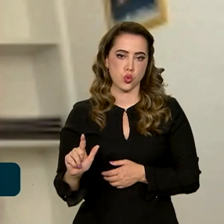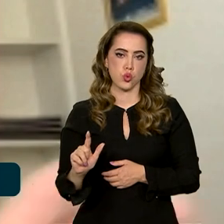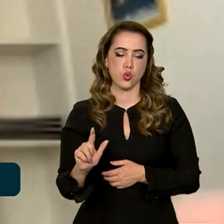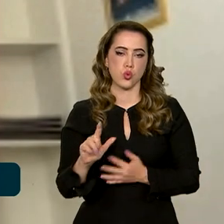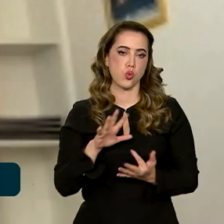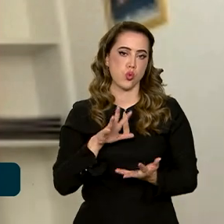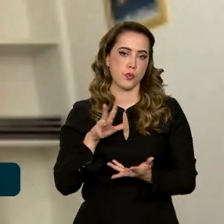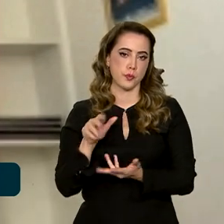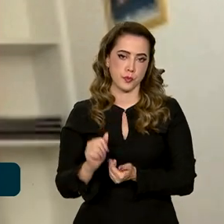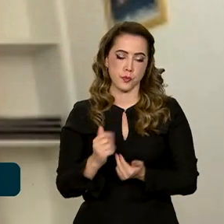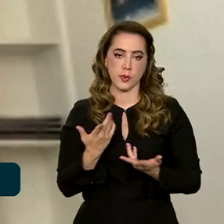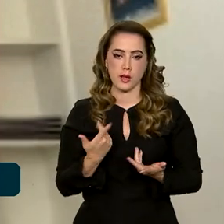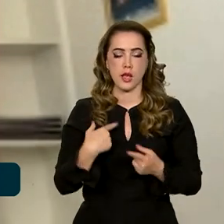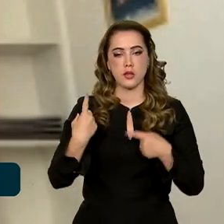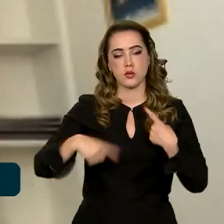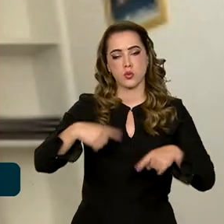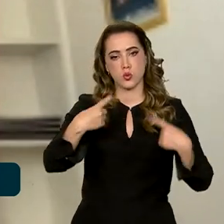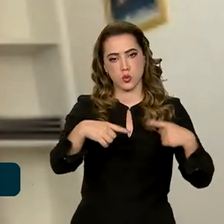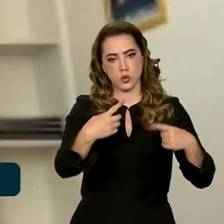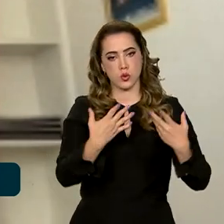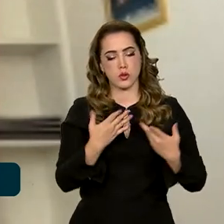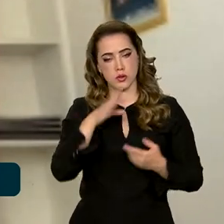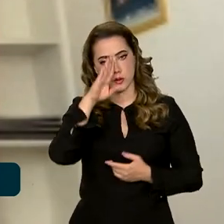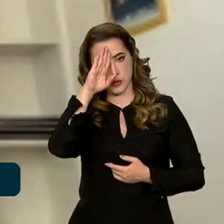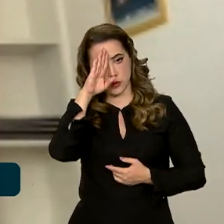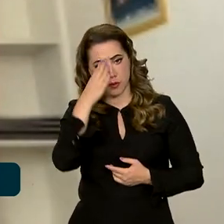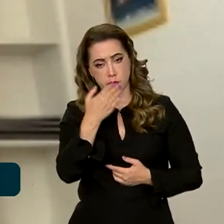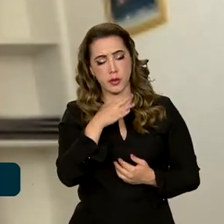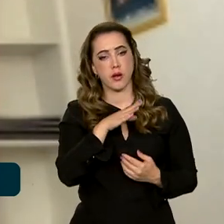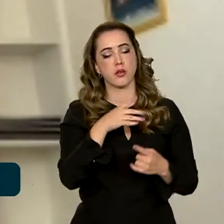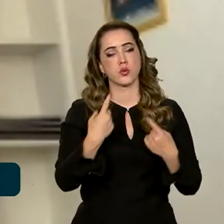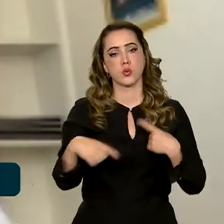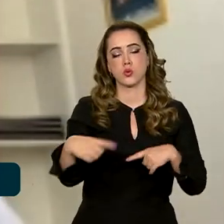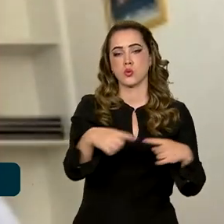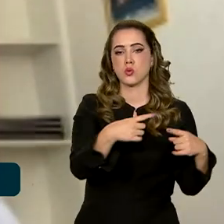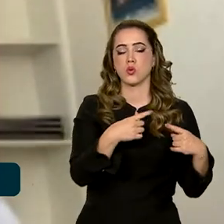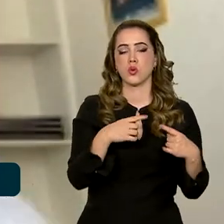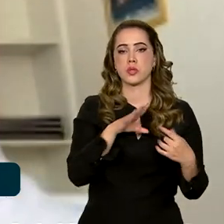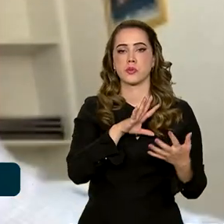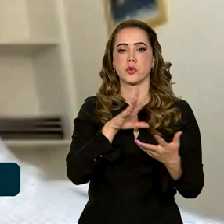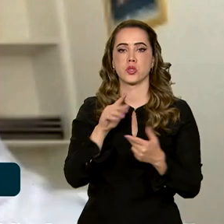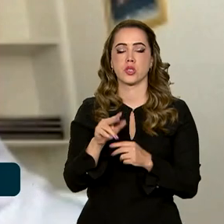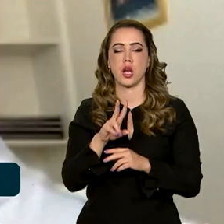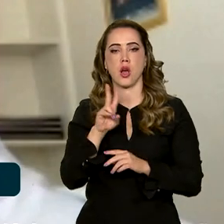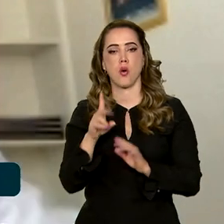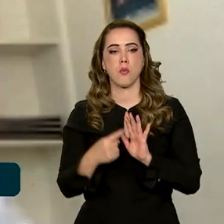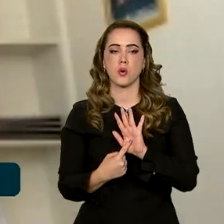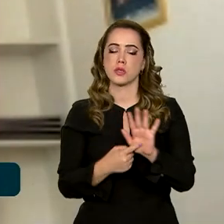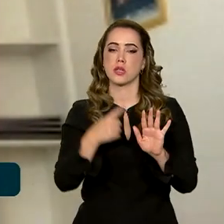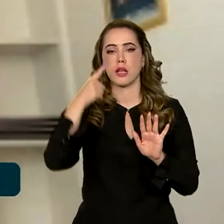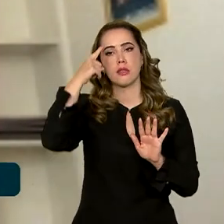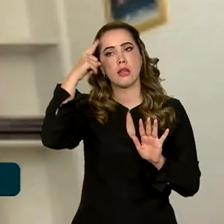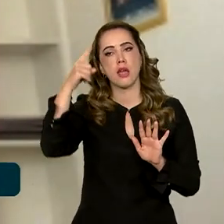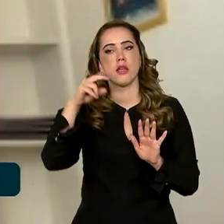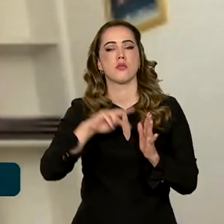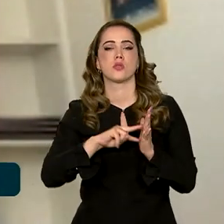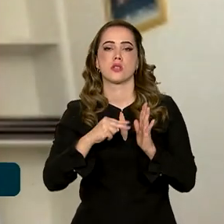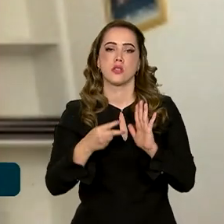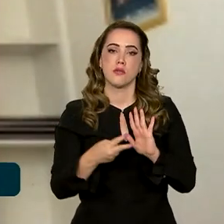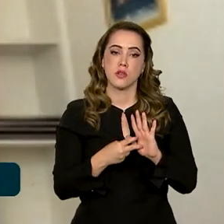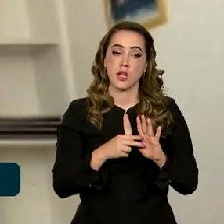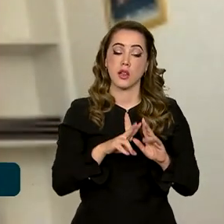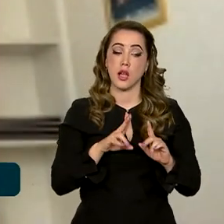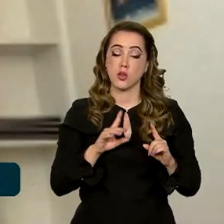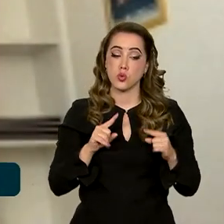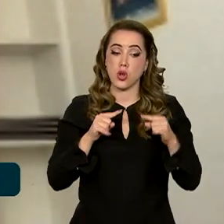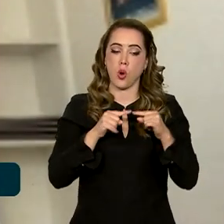é nas discussões internacionais, nos principais fóruns internacionais, inserir conceitos e ideias que tenham a ver com o desenvolvimento